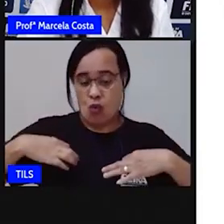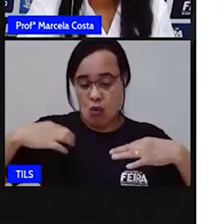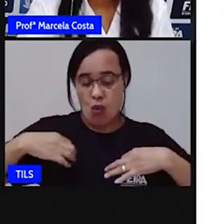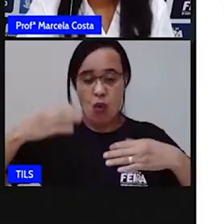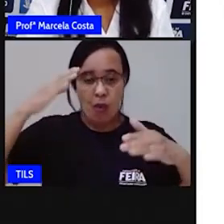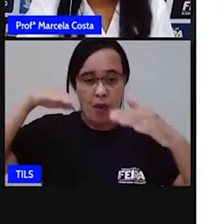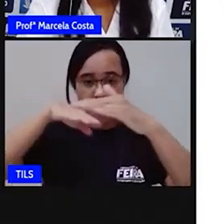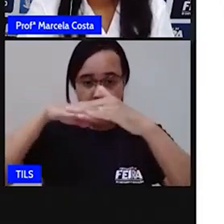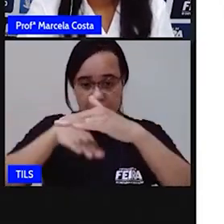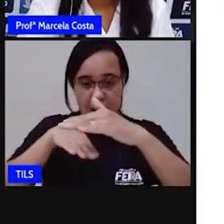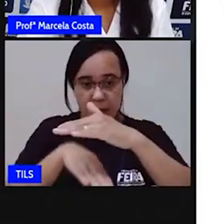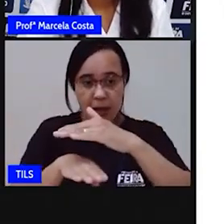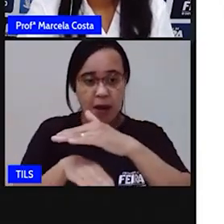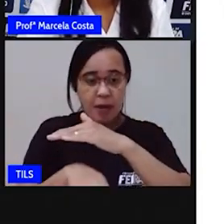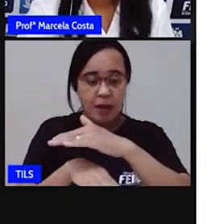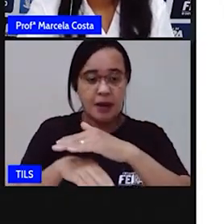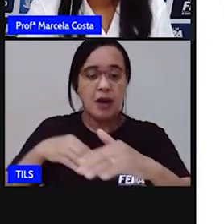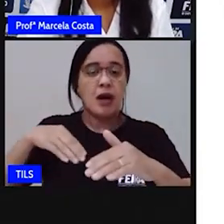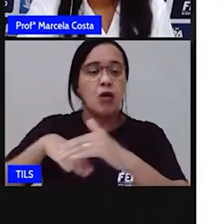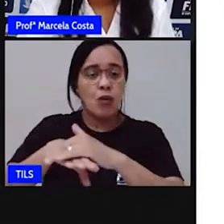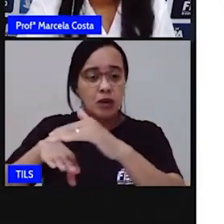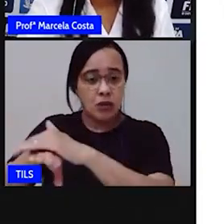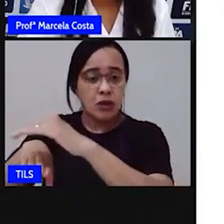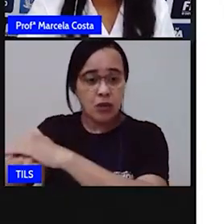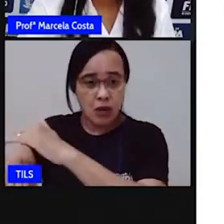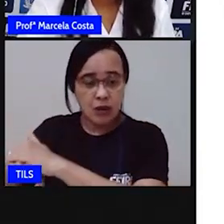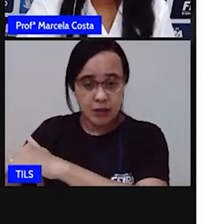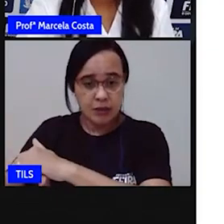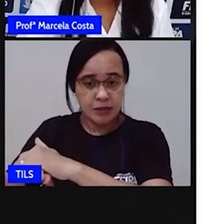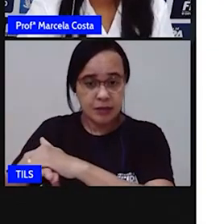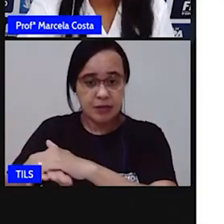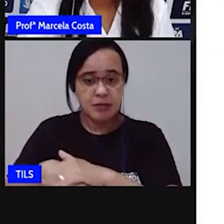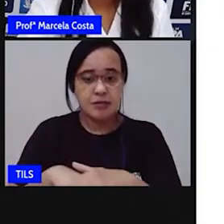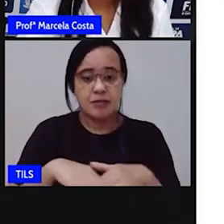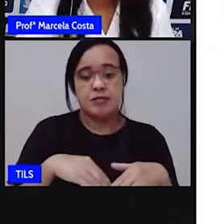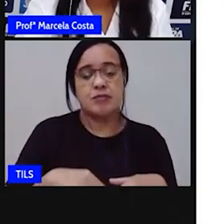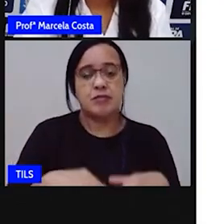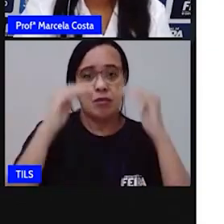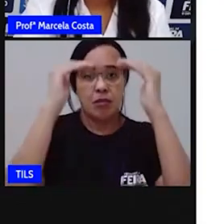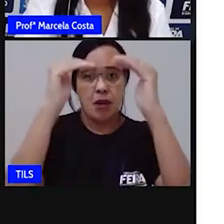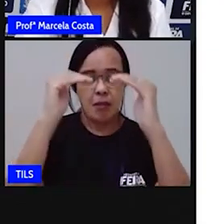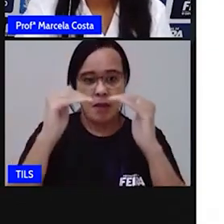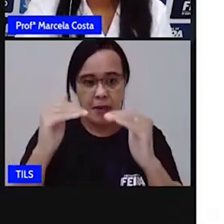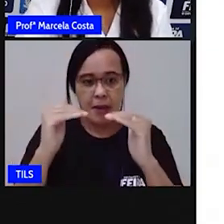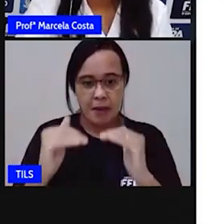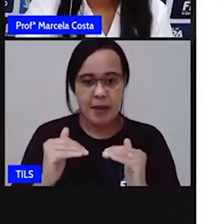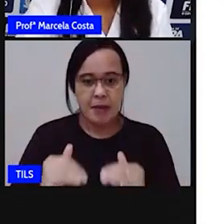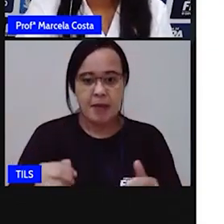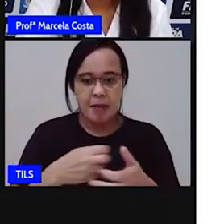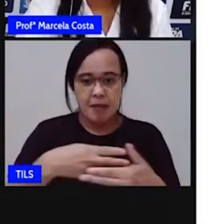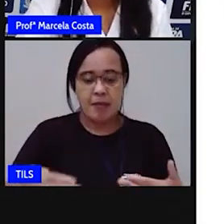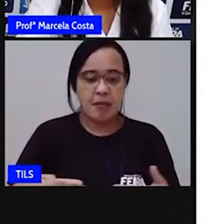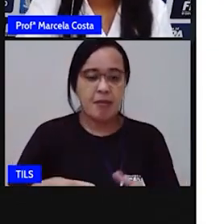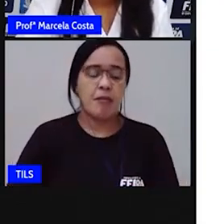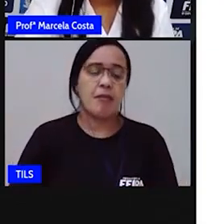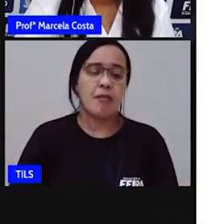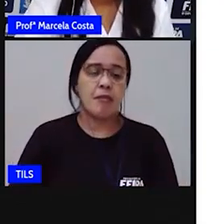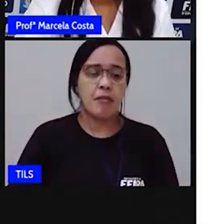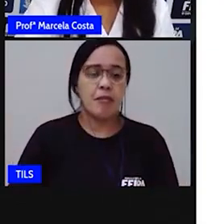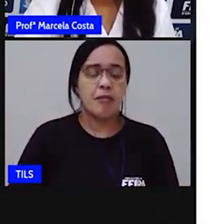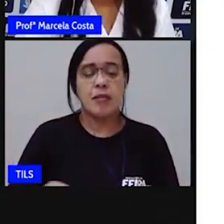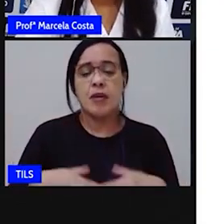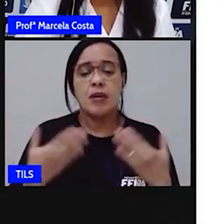estante? Um rack? Olha essas palavras aqui, com o nome dos objetos.